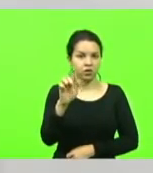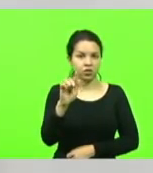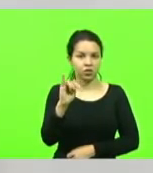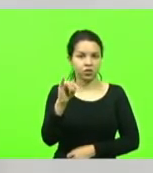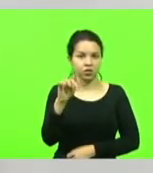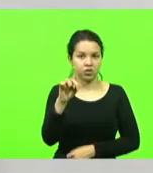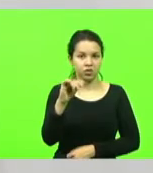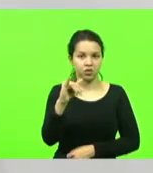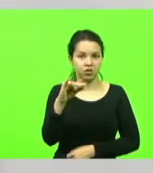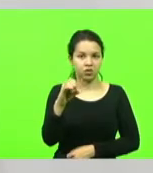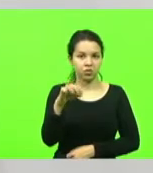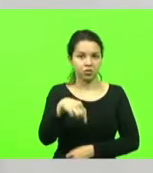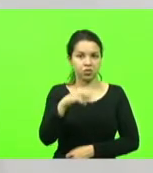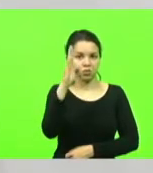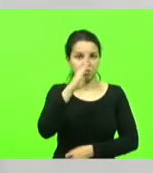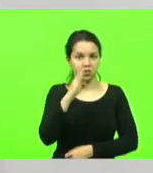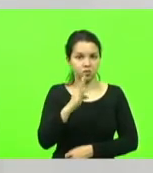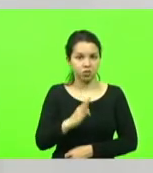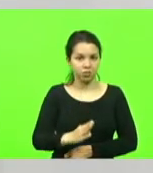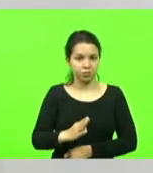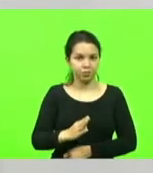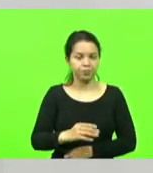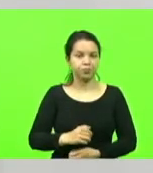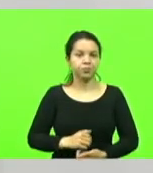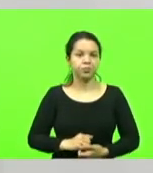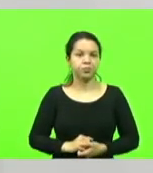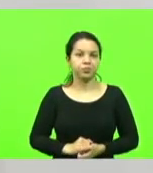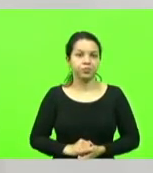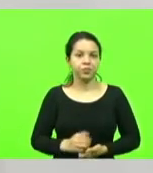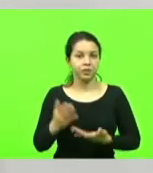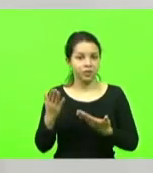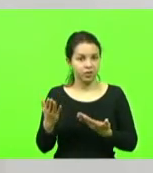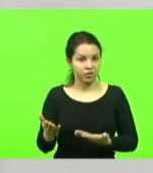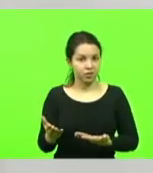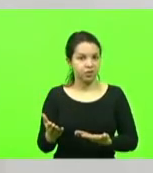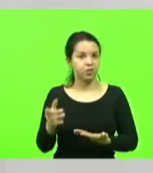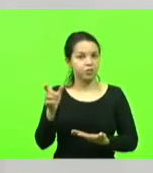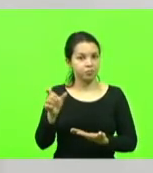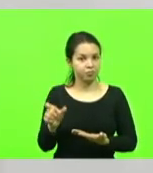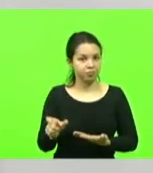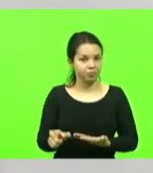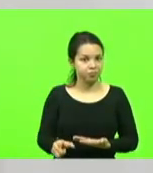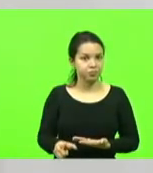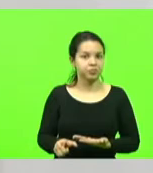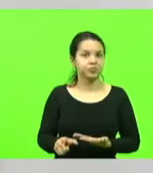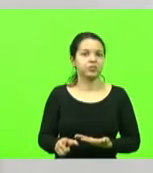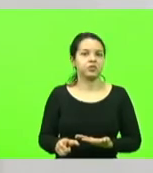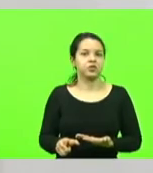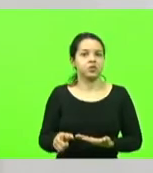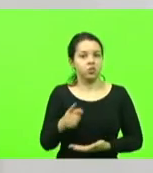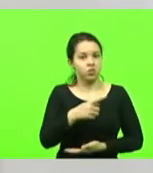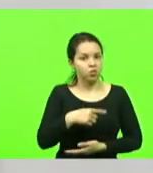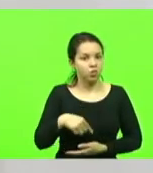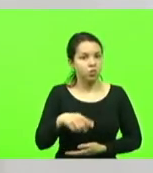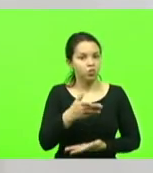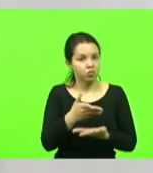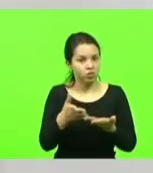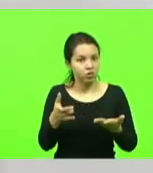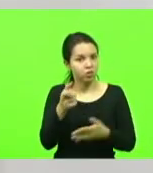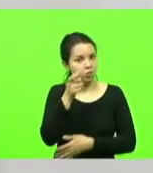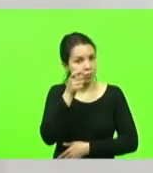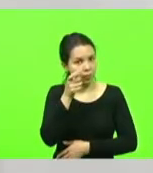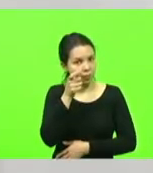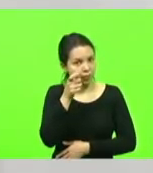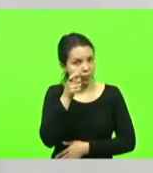O Frei Egídio Monsini, senhor presidente, todos que nos acompanham aqui pelos canais de